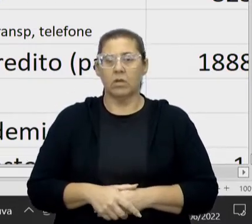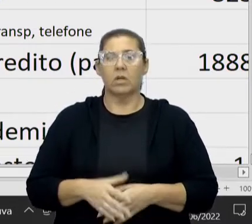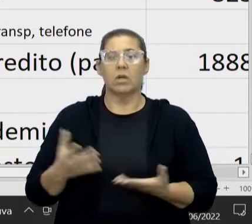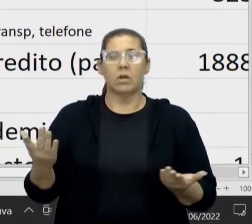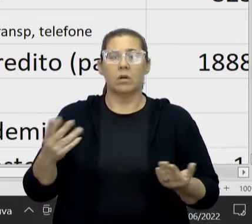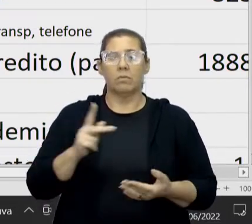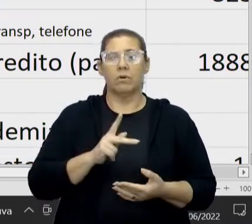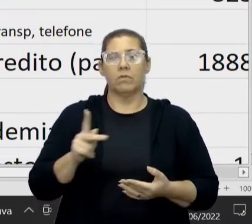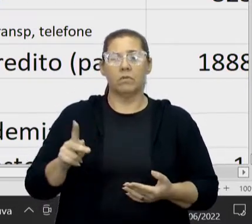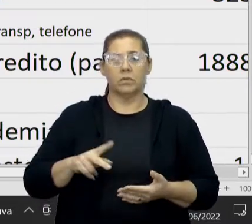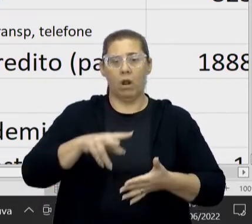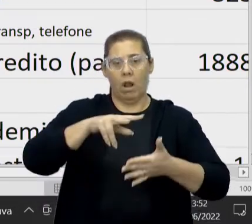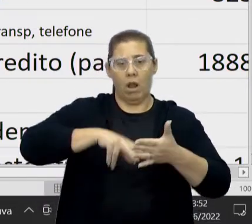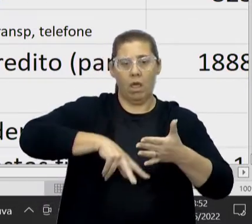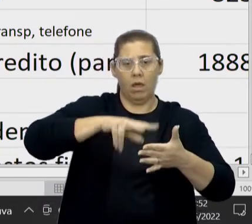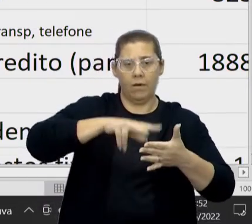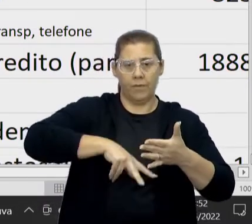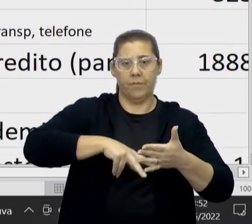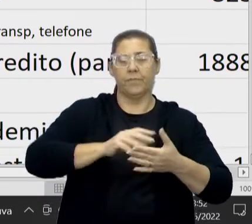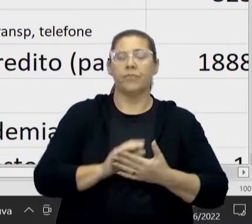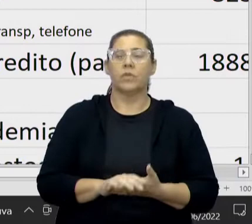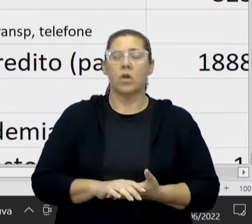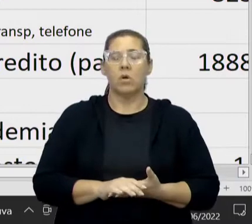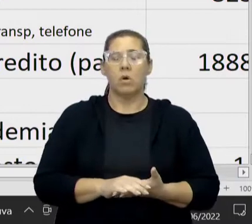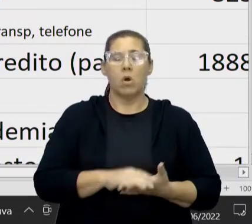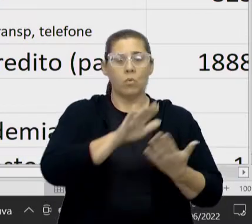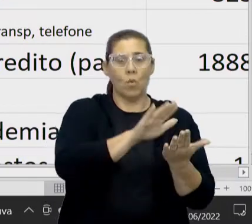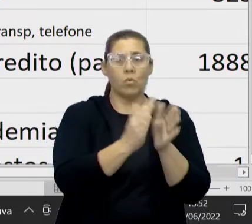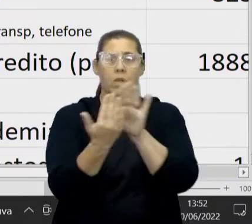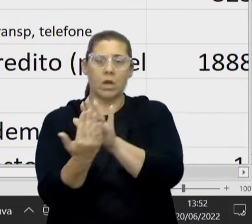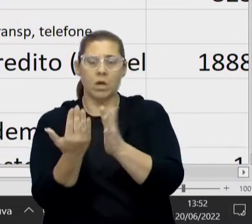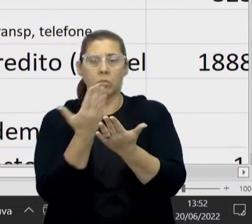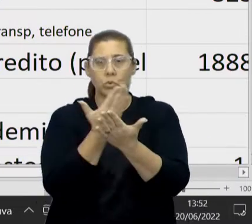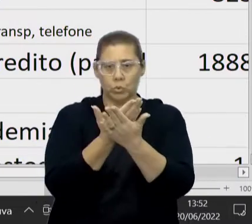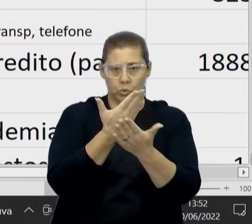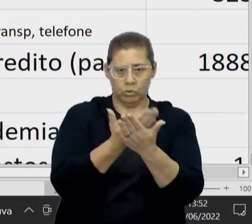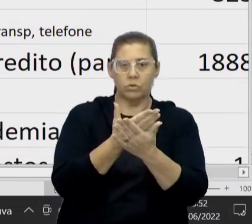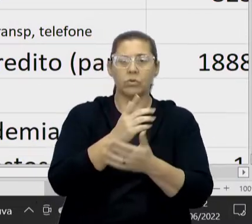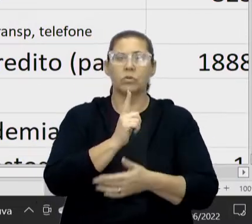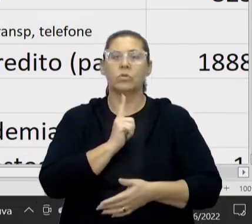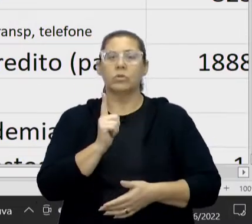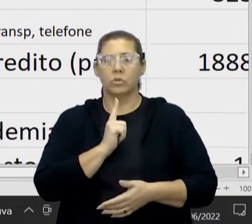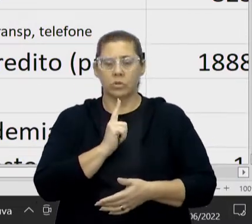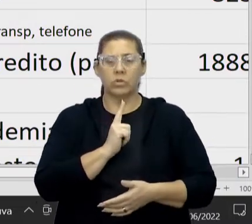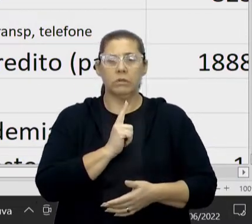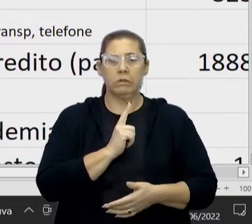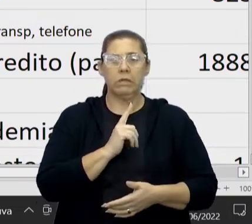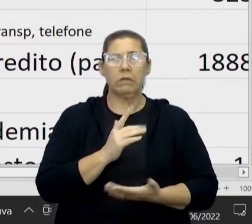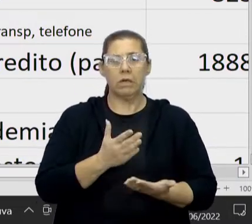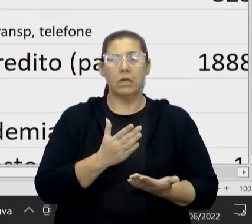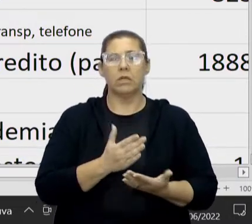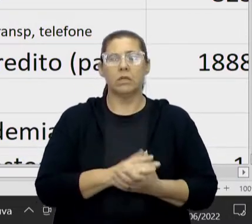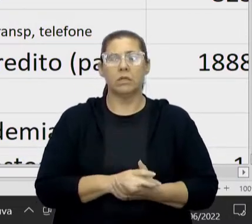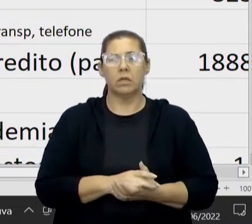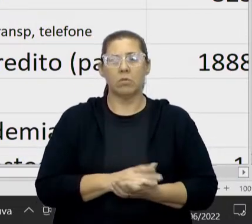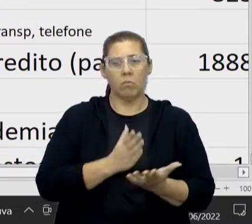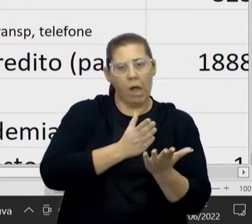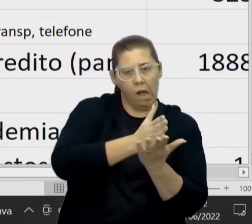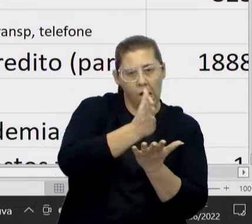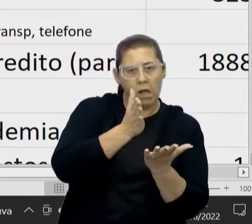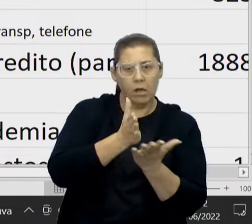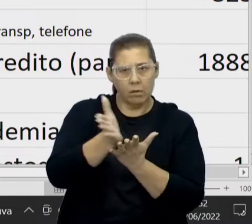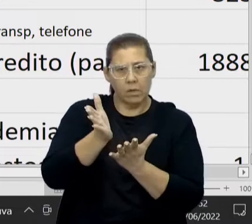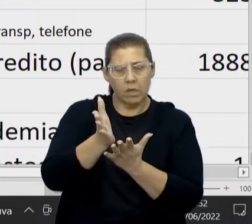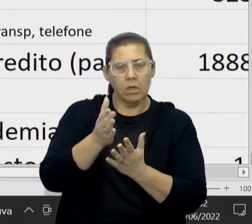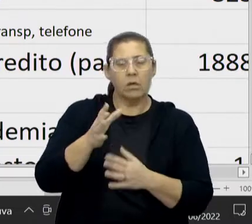professora, como ela leu aí, é um intercâmbio estudantil, educacional, né? Então ele tem um fim aí, ele tem um viés de